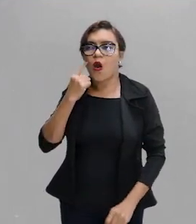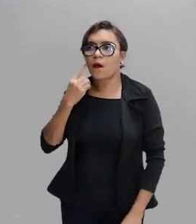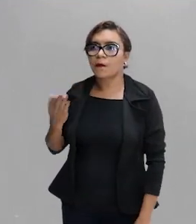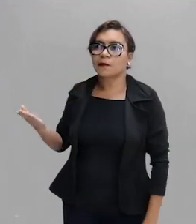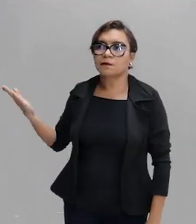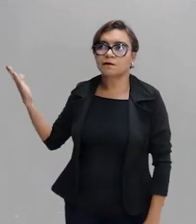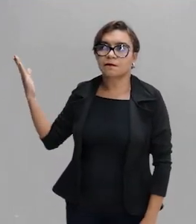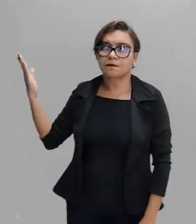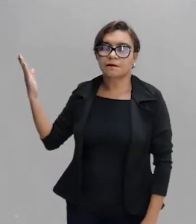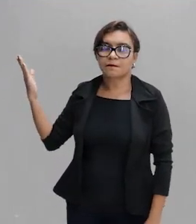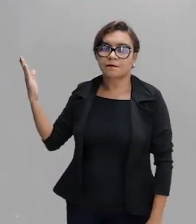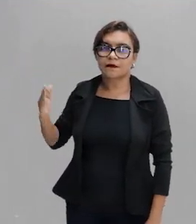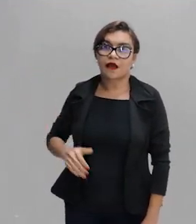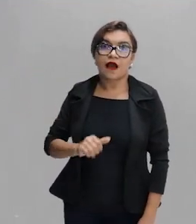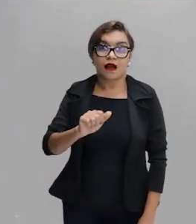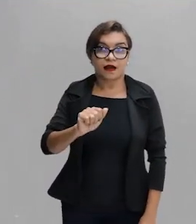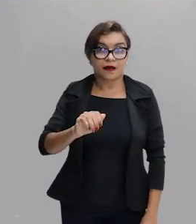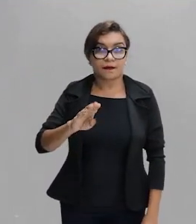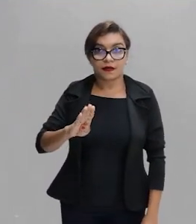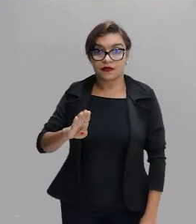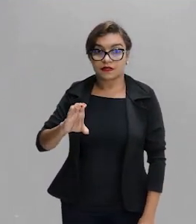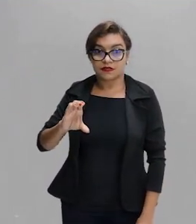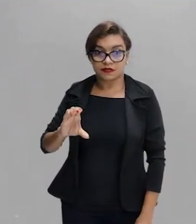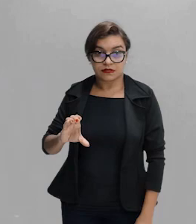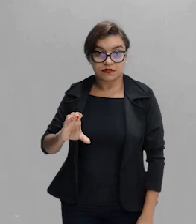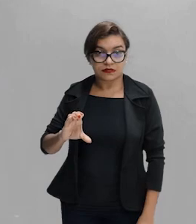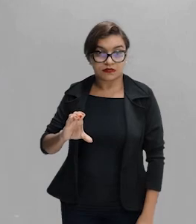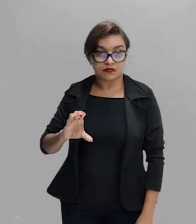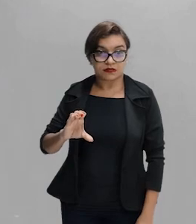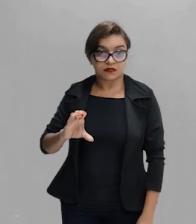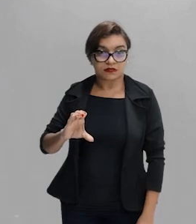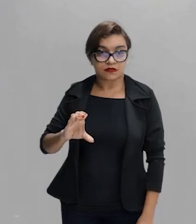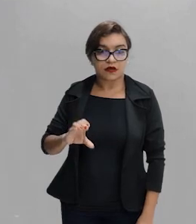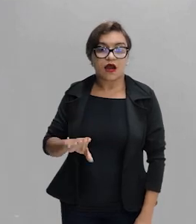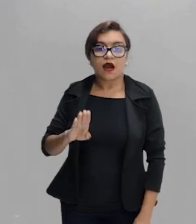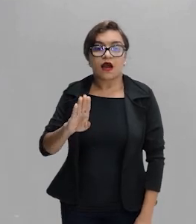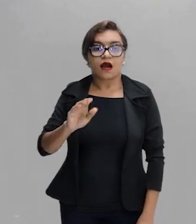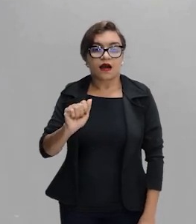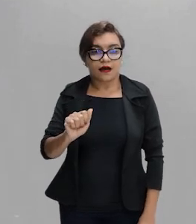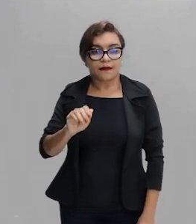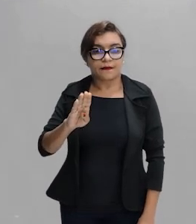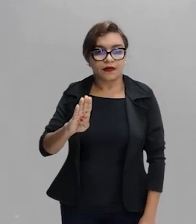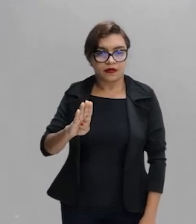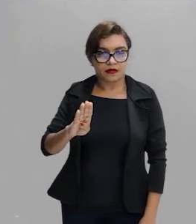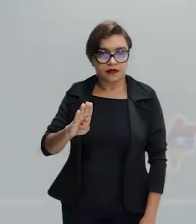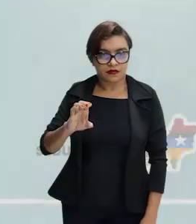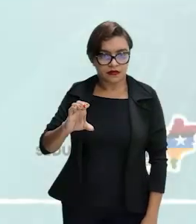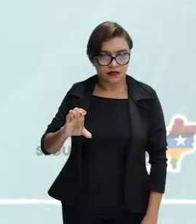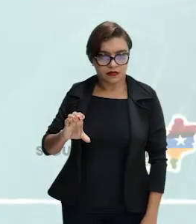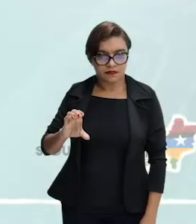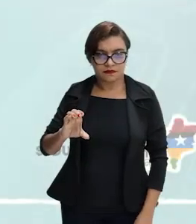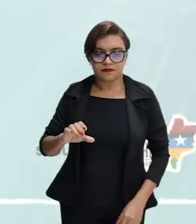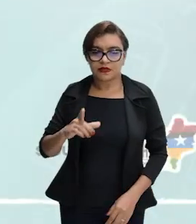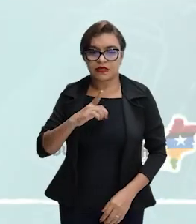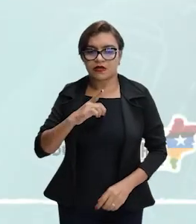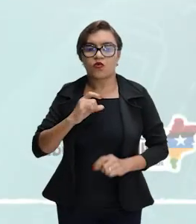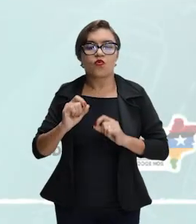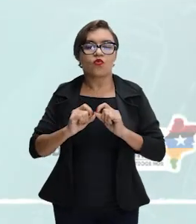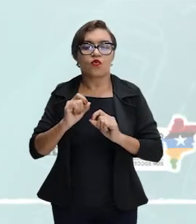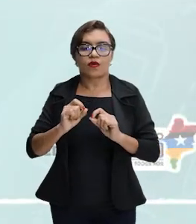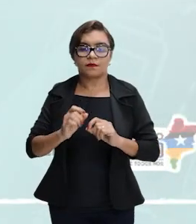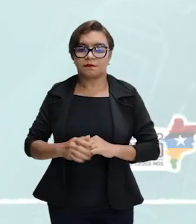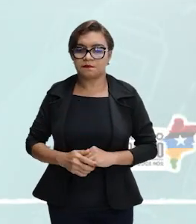Certo? O triângulo A, C e B. Ok? Então, nós vamos ter o ângulo de refração.